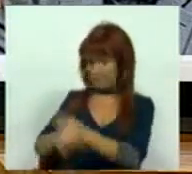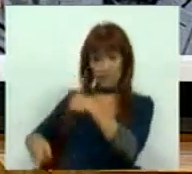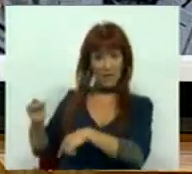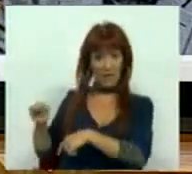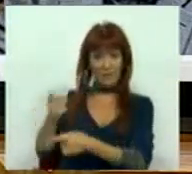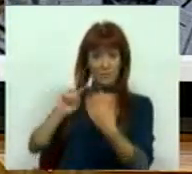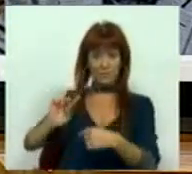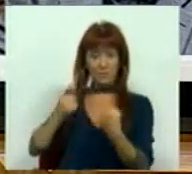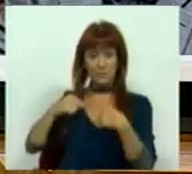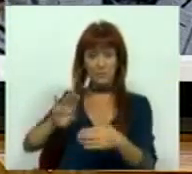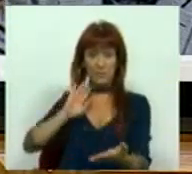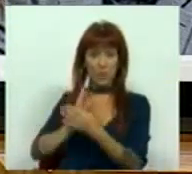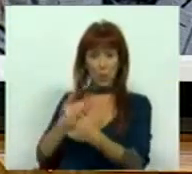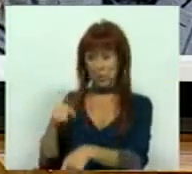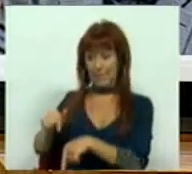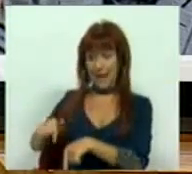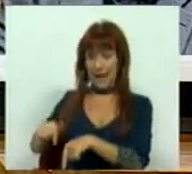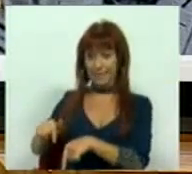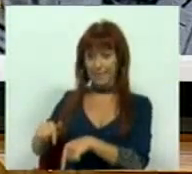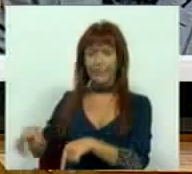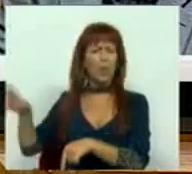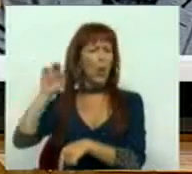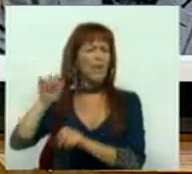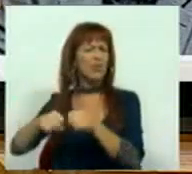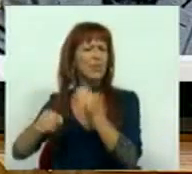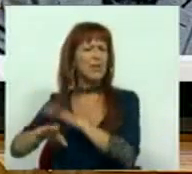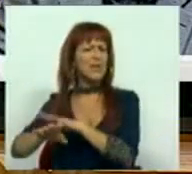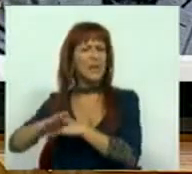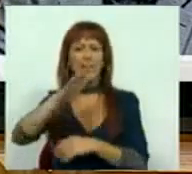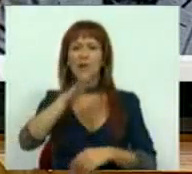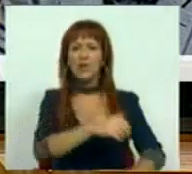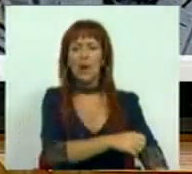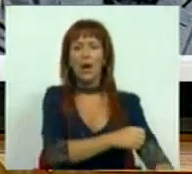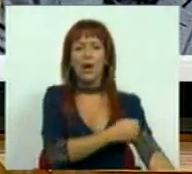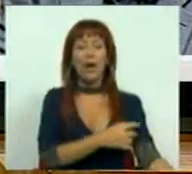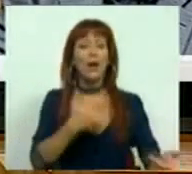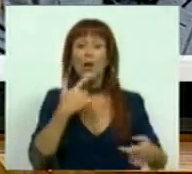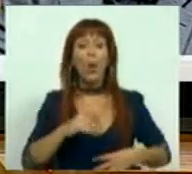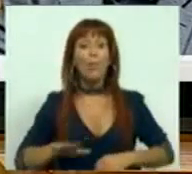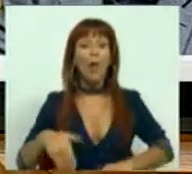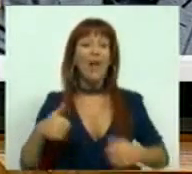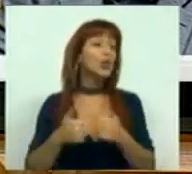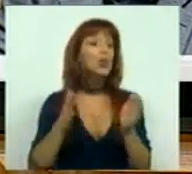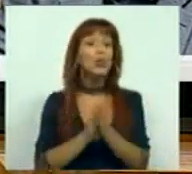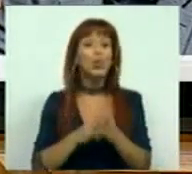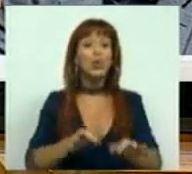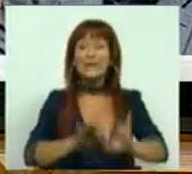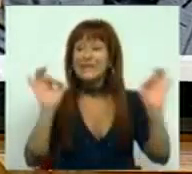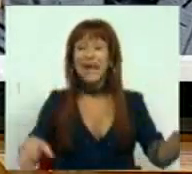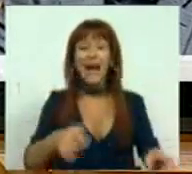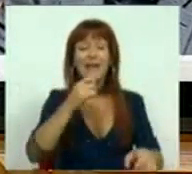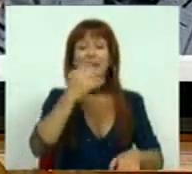última sessão deste plenário, ouvimos os partidos da direita a dizer que não podemos dar tudo a todos.